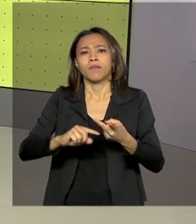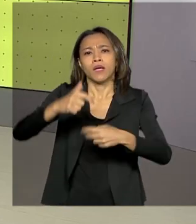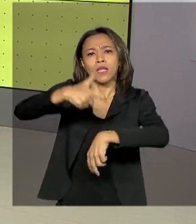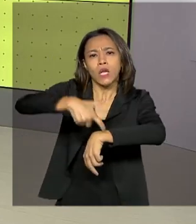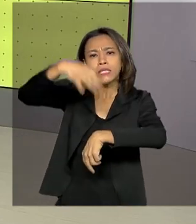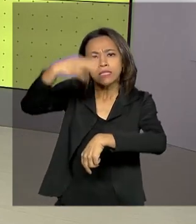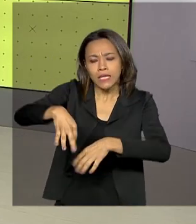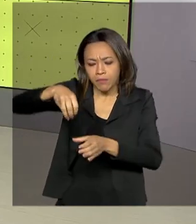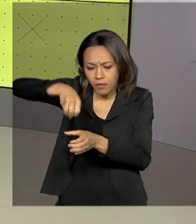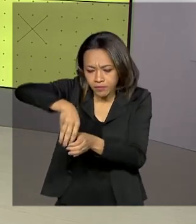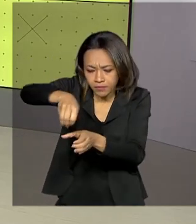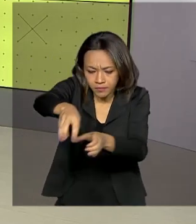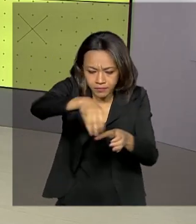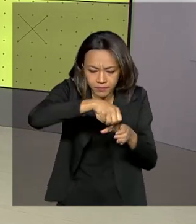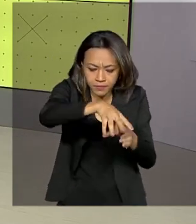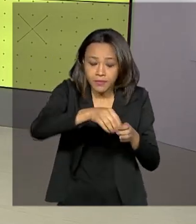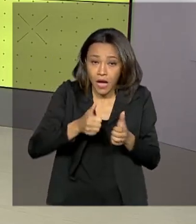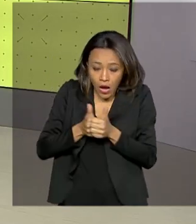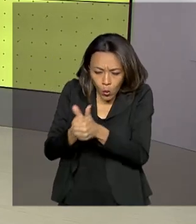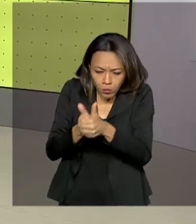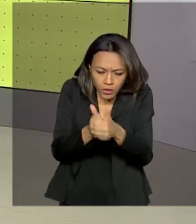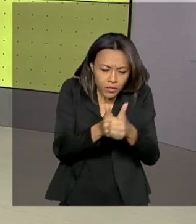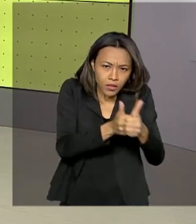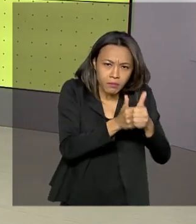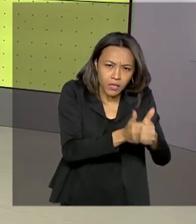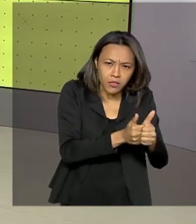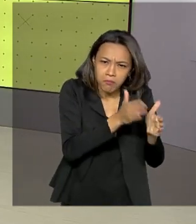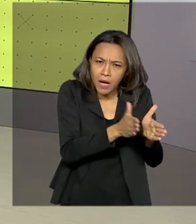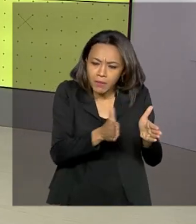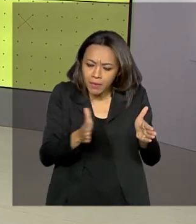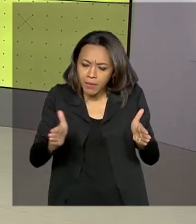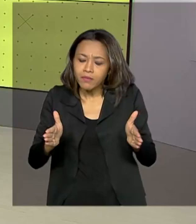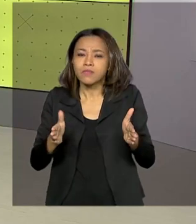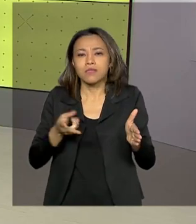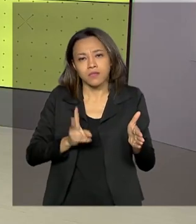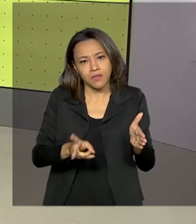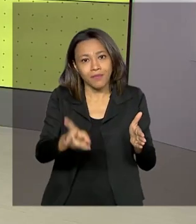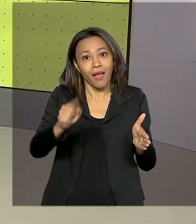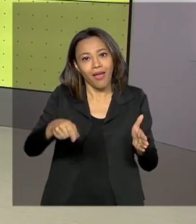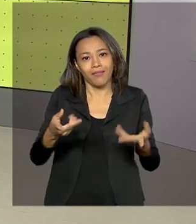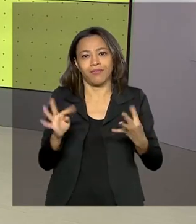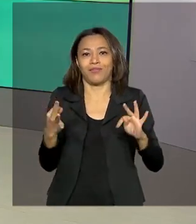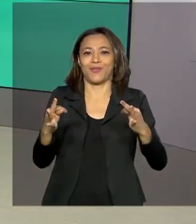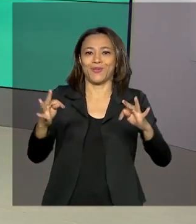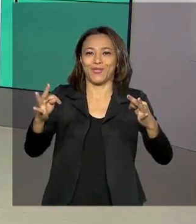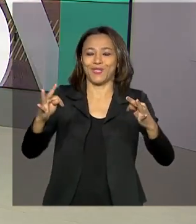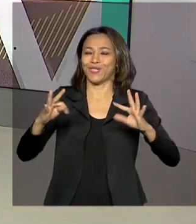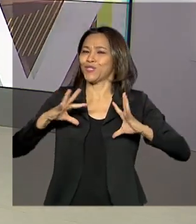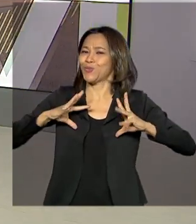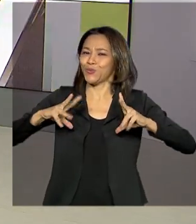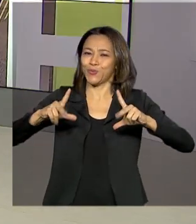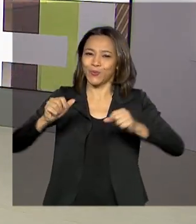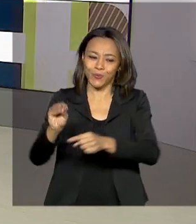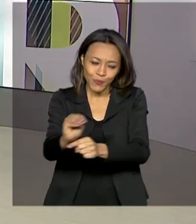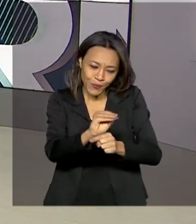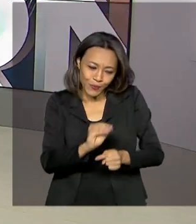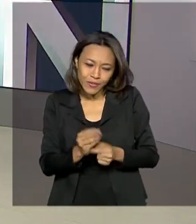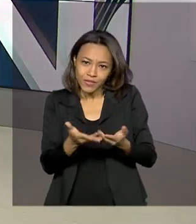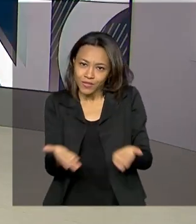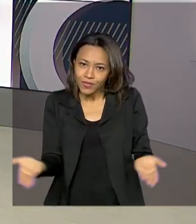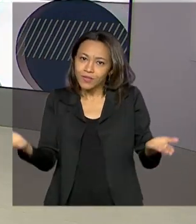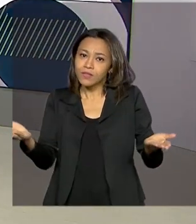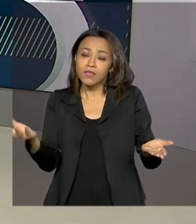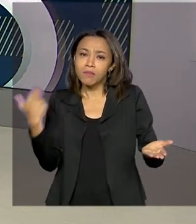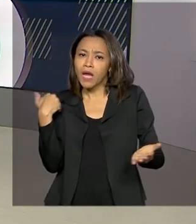semear e colher, o acompanhamento diário da lavoura. Cada vez mais, é a tecnologia que cuida de tudo isso. E para ajudar os